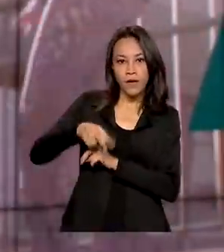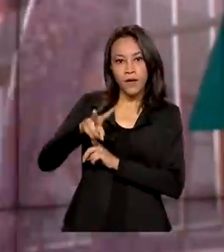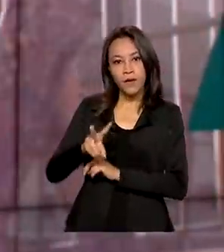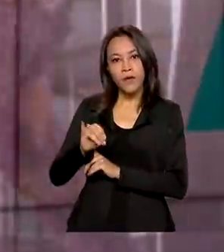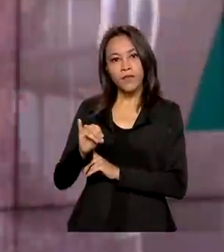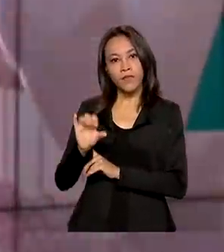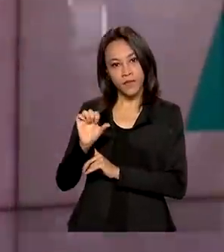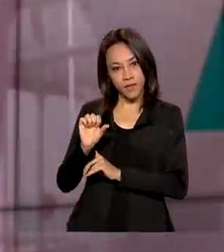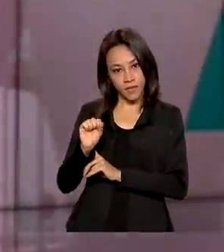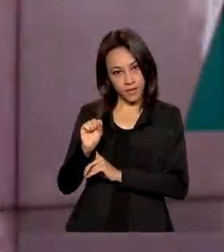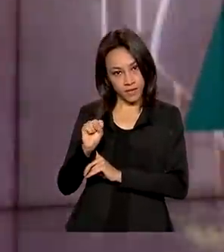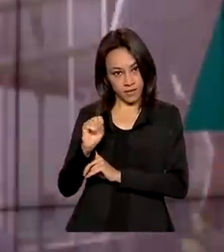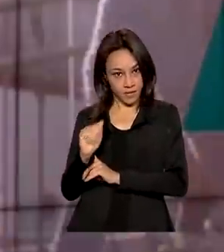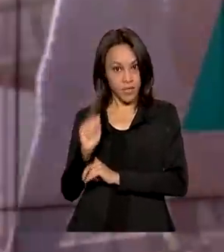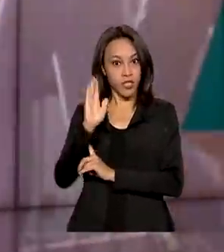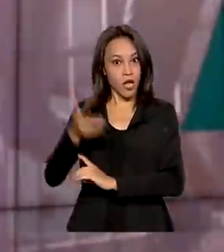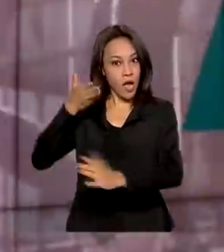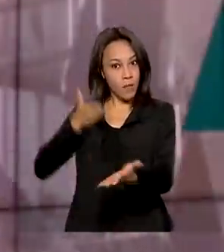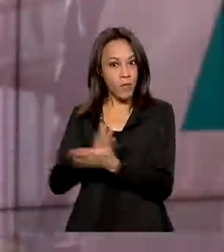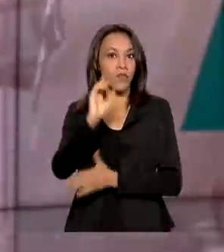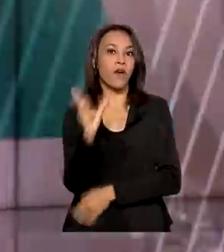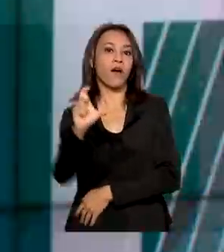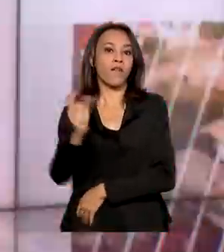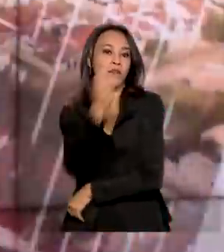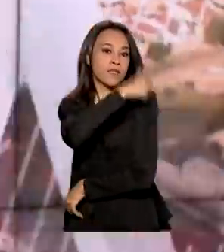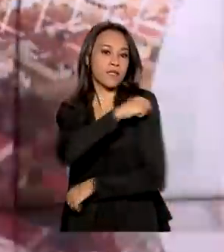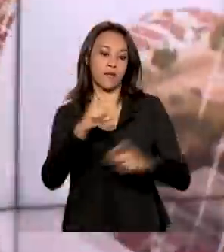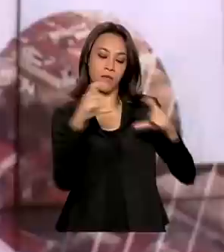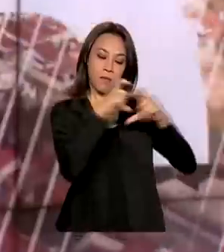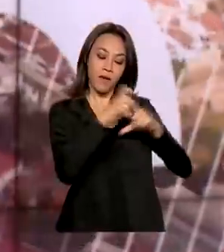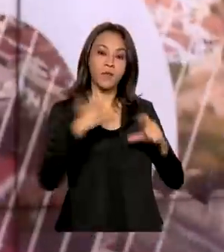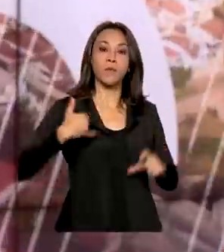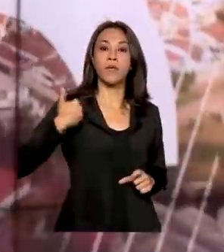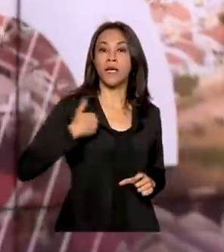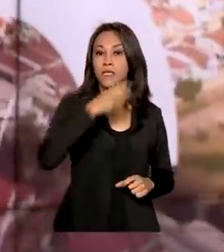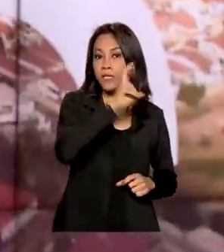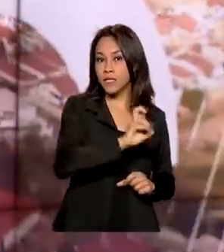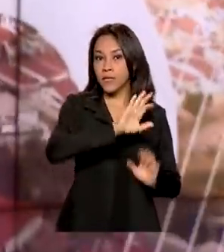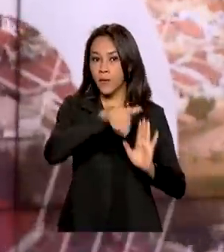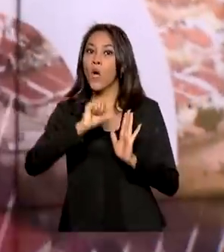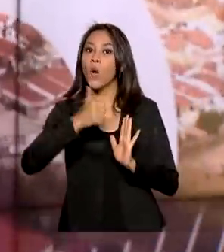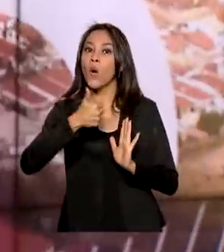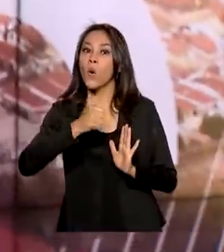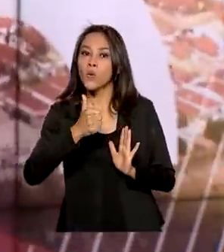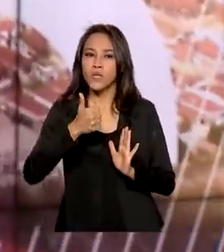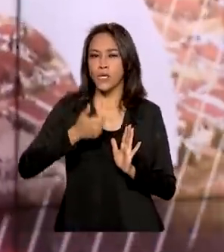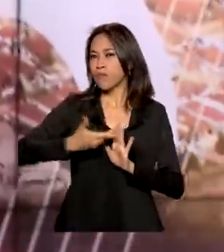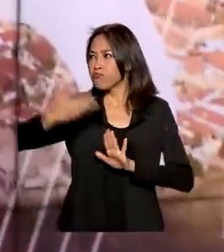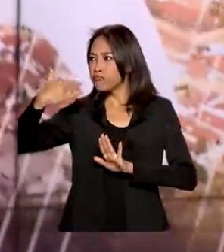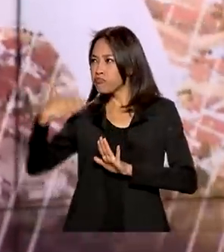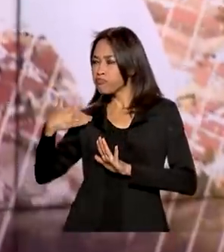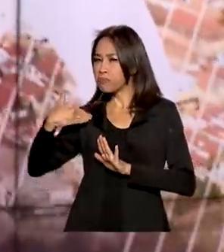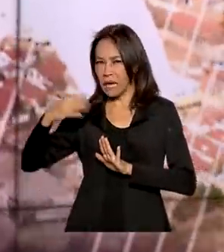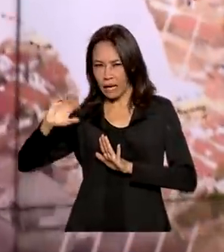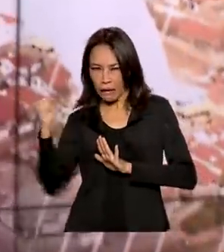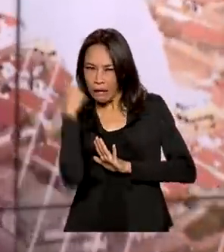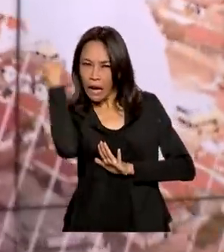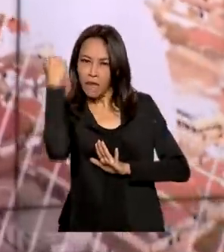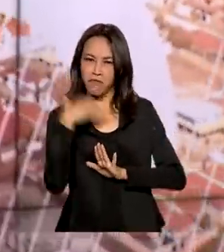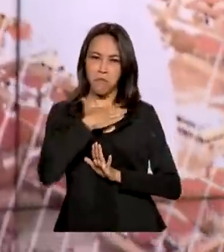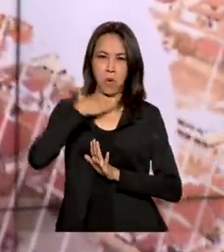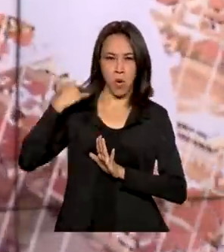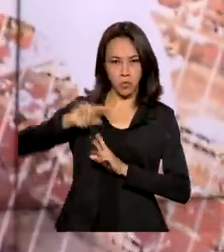o uso da vacina da Pfizer para crianças de 5 a 11 anos. Segundo a Anvisa, não há relato de efeito grave ou morte